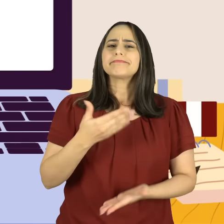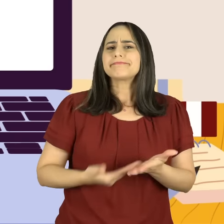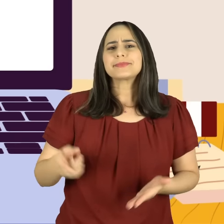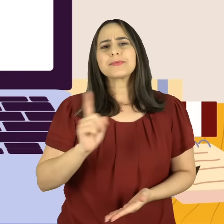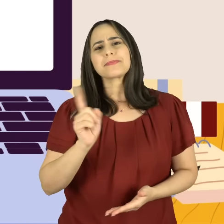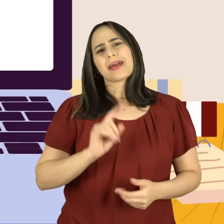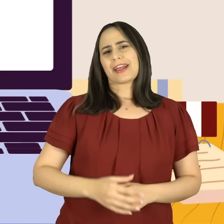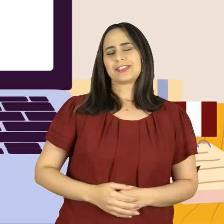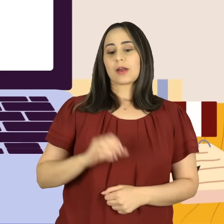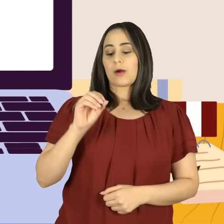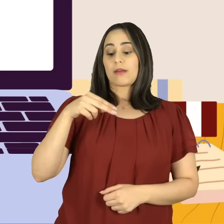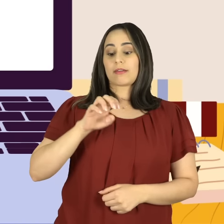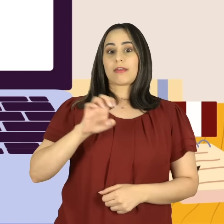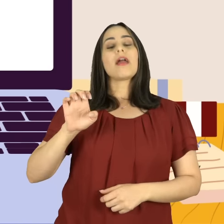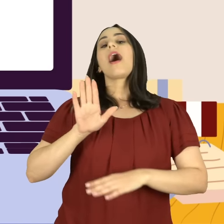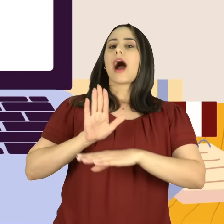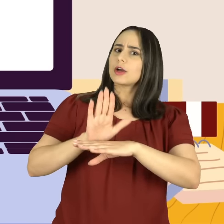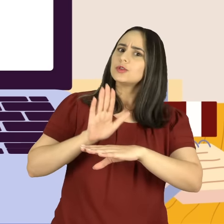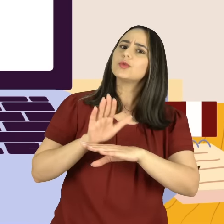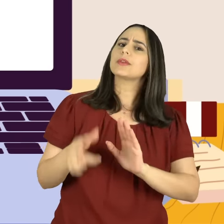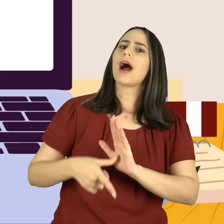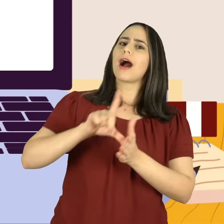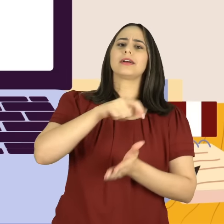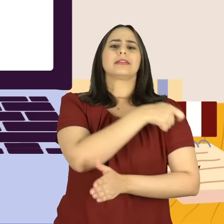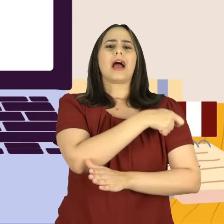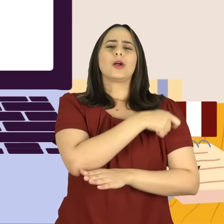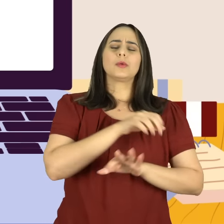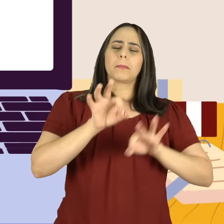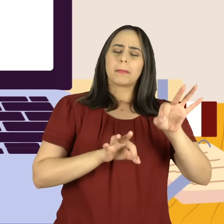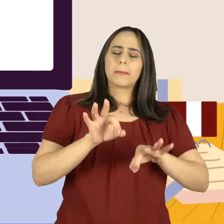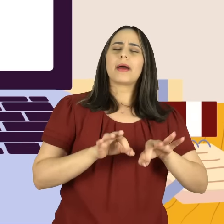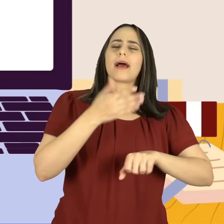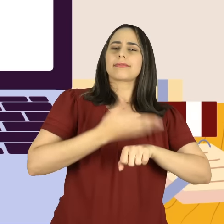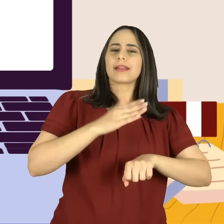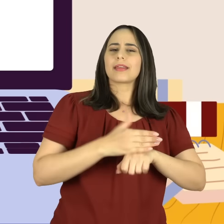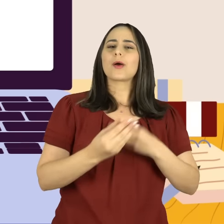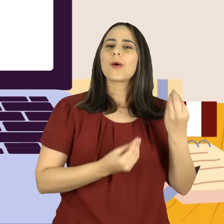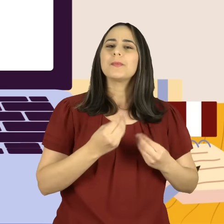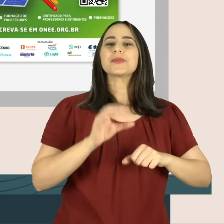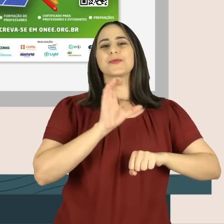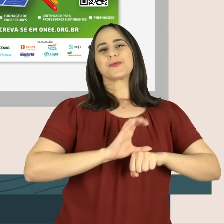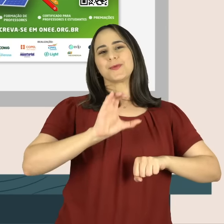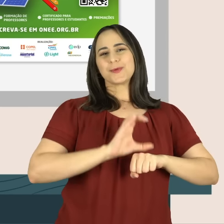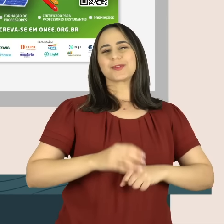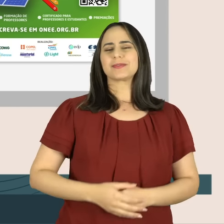Não fique de fora! A ONE ajuda na preparação dos estudantes com cursos inéditos.